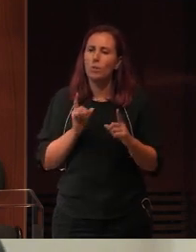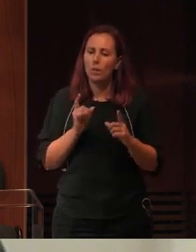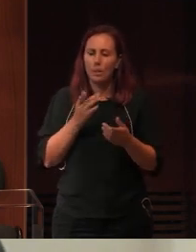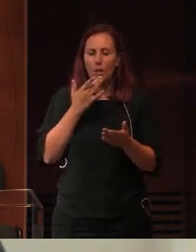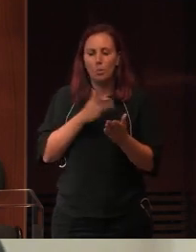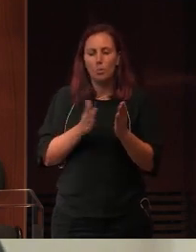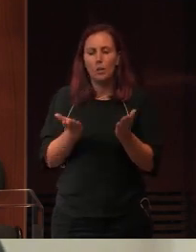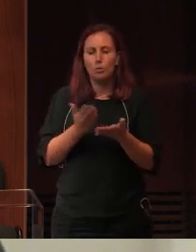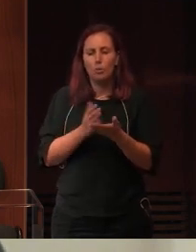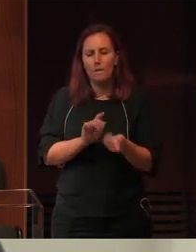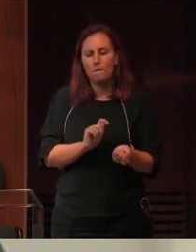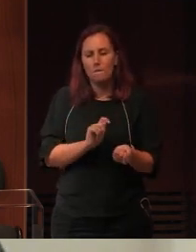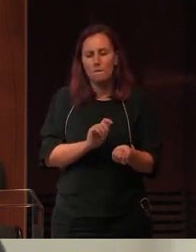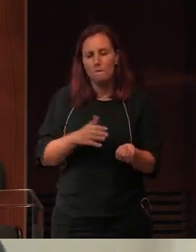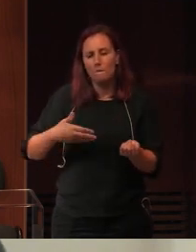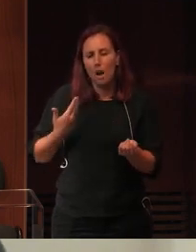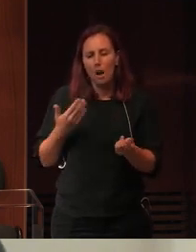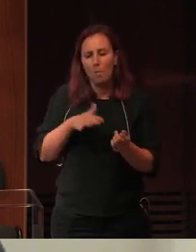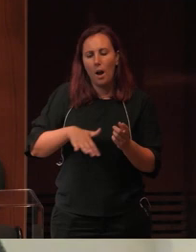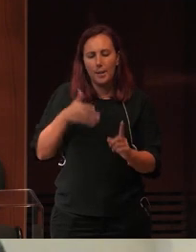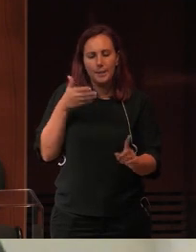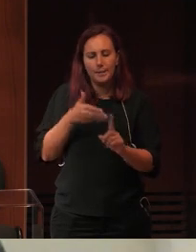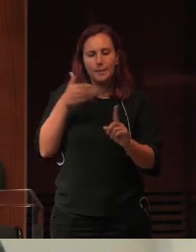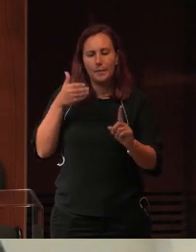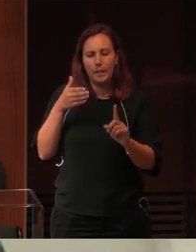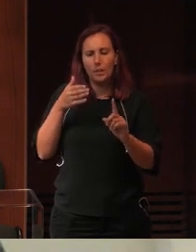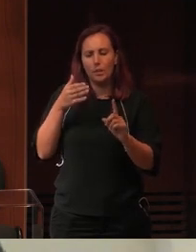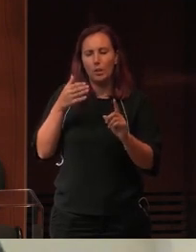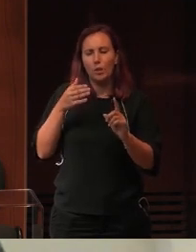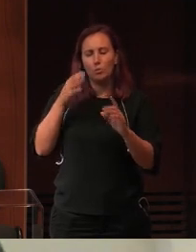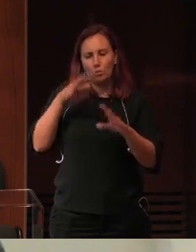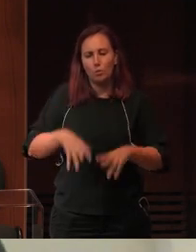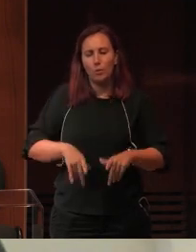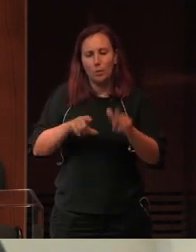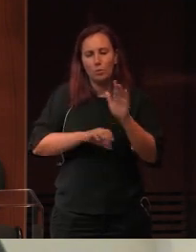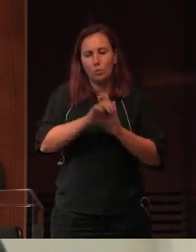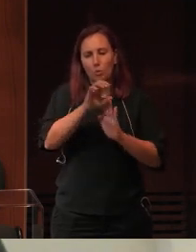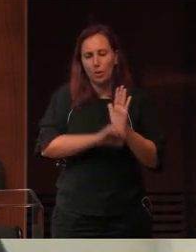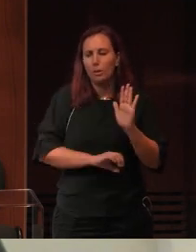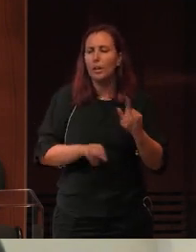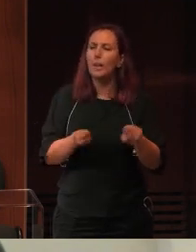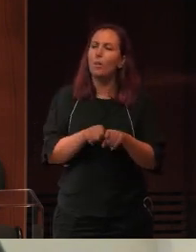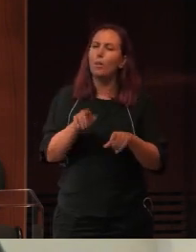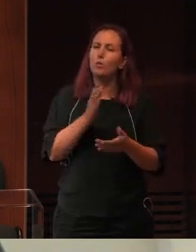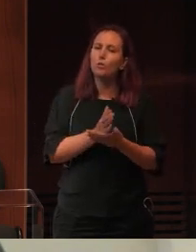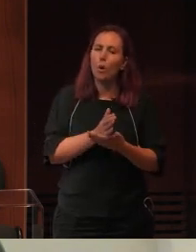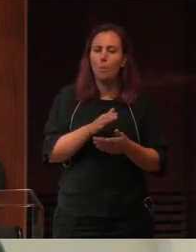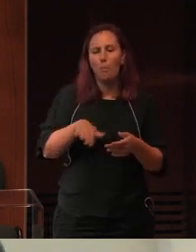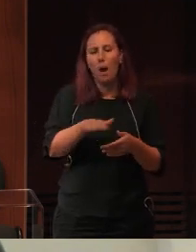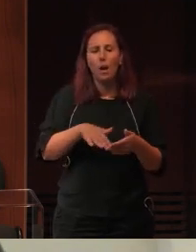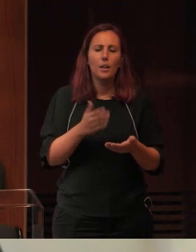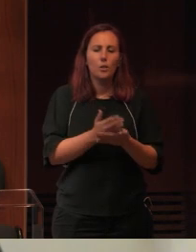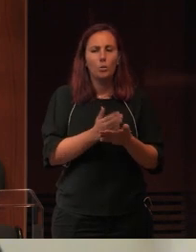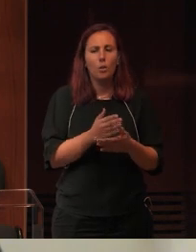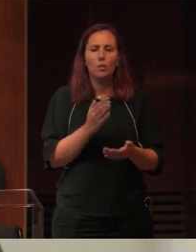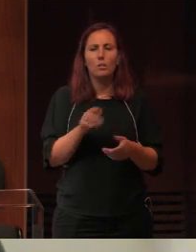biblioteca escolar um lugar central no desenvolvimento do currículo, não ser apenas um espaço na escola, um